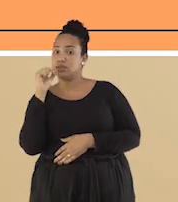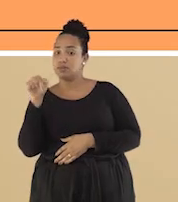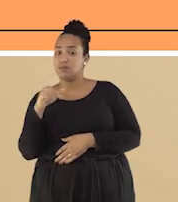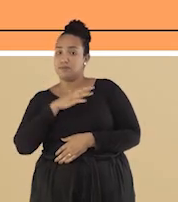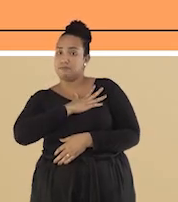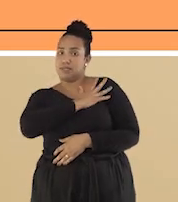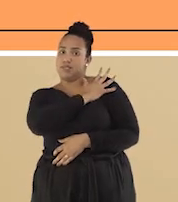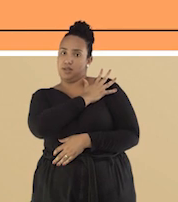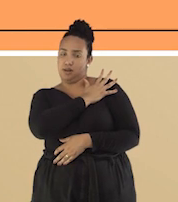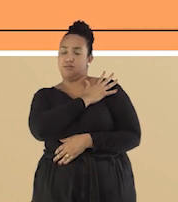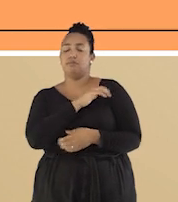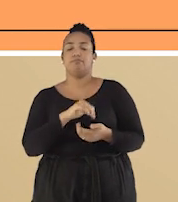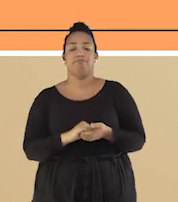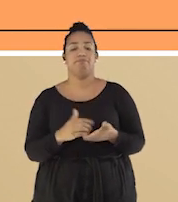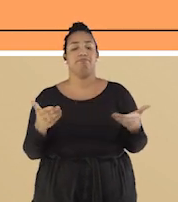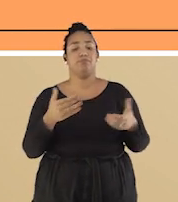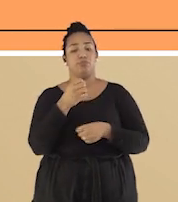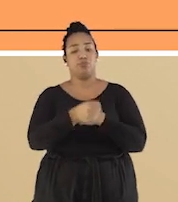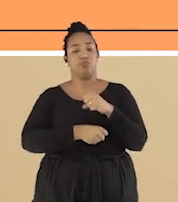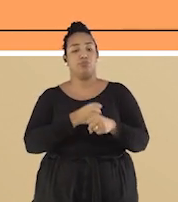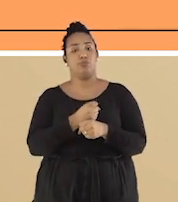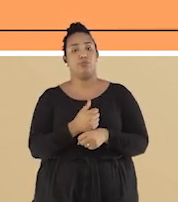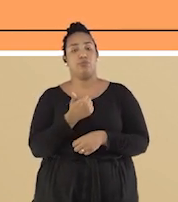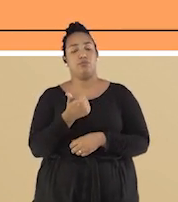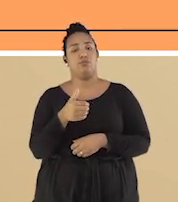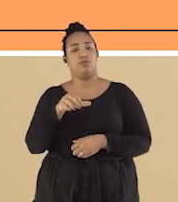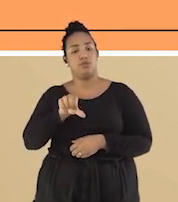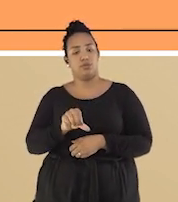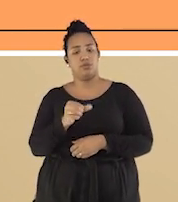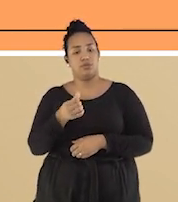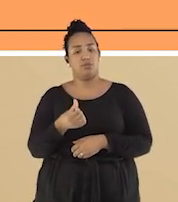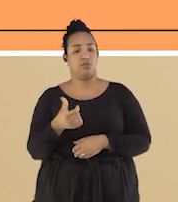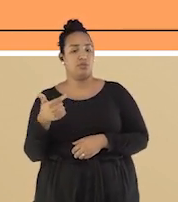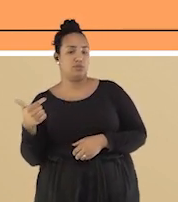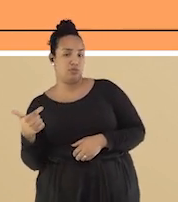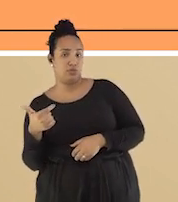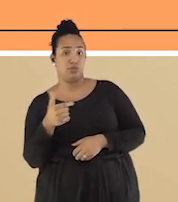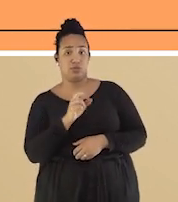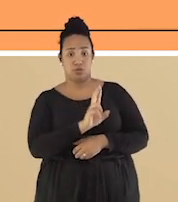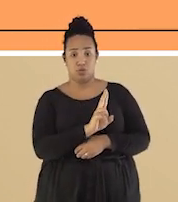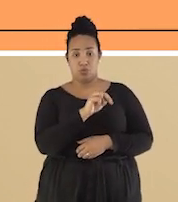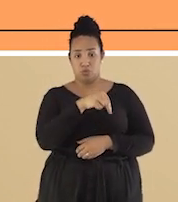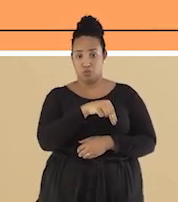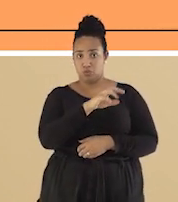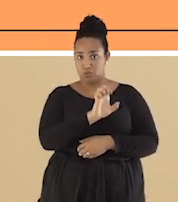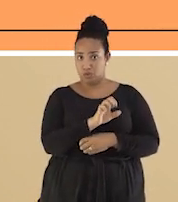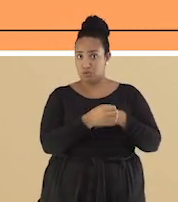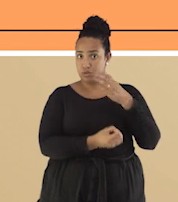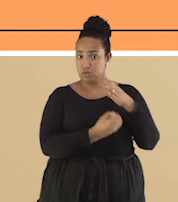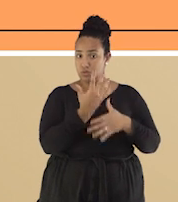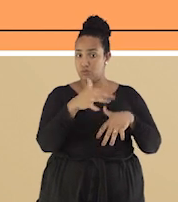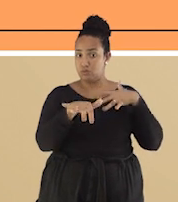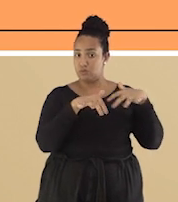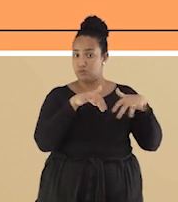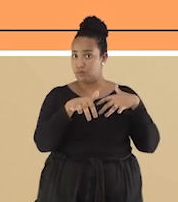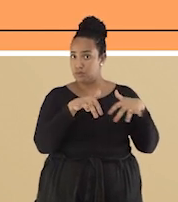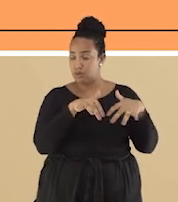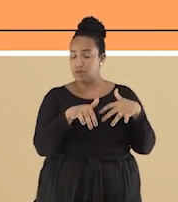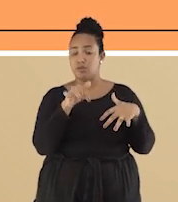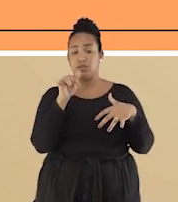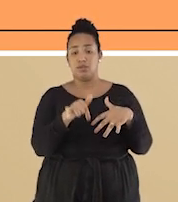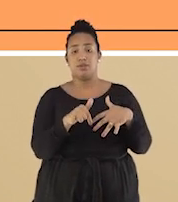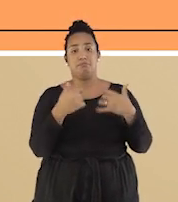Já em 1962, a UNE lançou um projeto de mobilização a partir de caravanas que